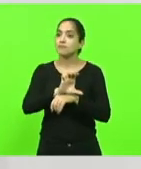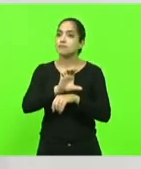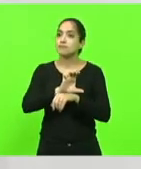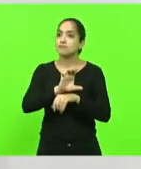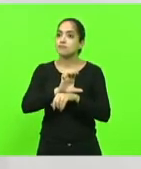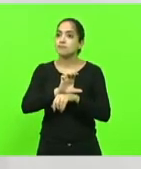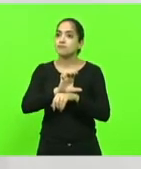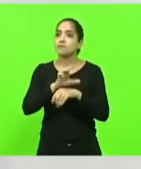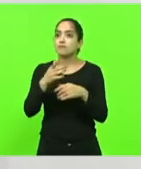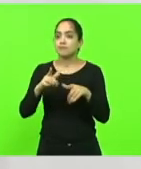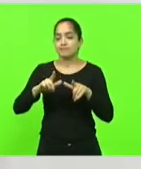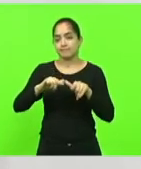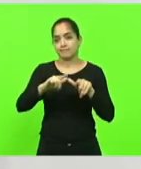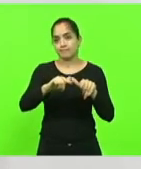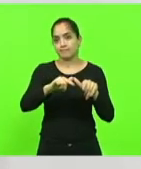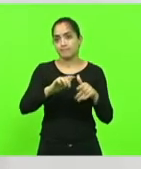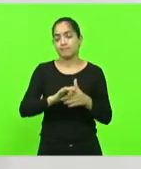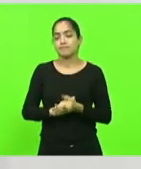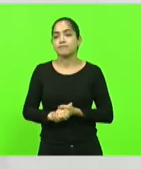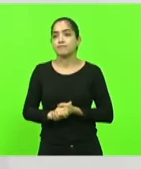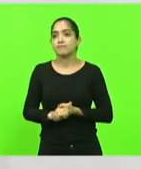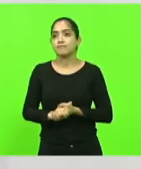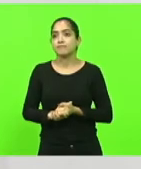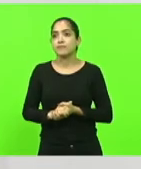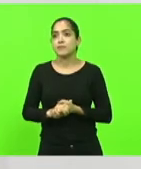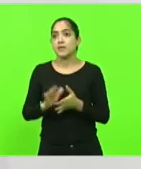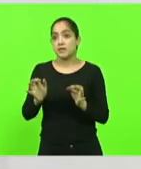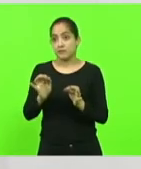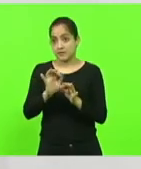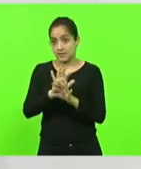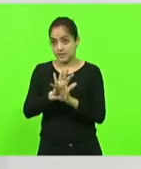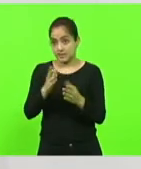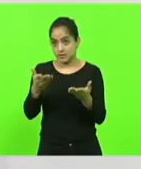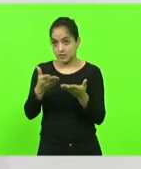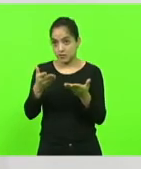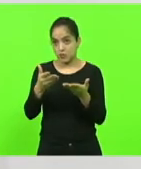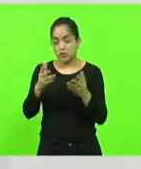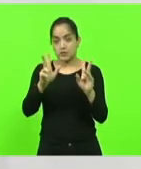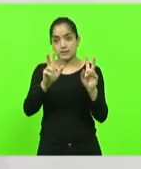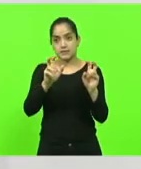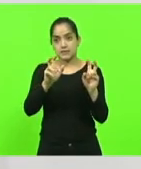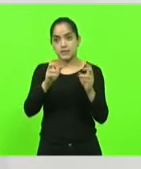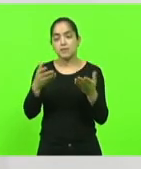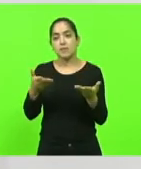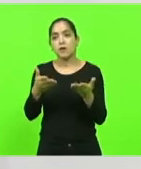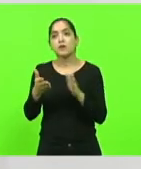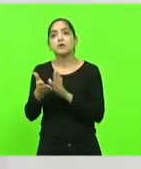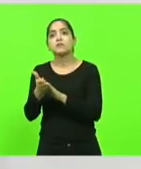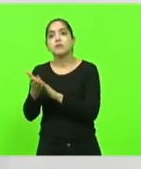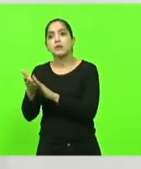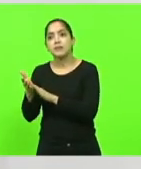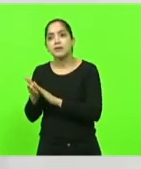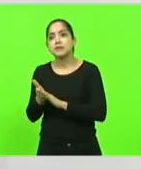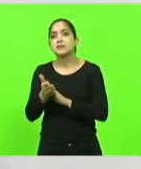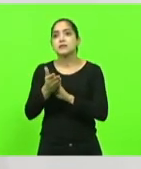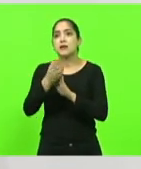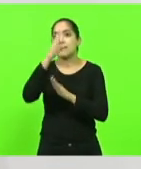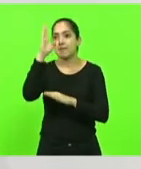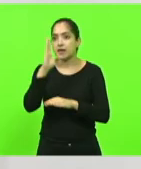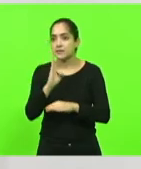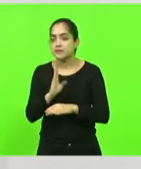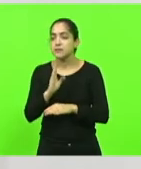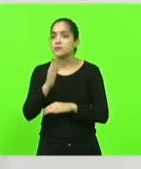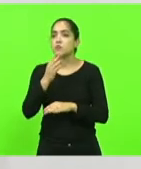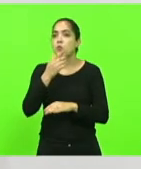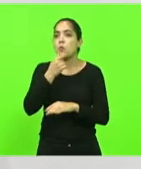Deus abençoe a nossa laguna. Finalizando essa etapa aqui da minha fala, eu quero aqui parabenizar a todos os brasileiros, homens e mulheres,